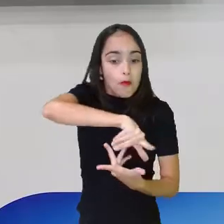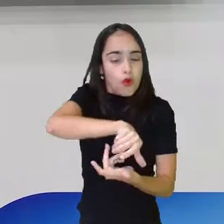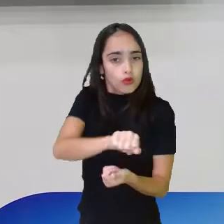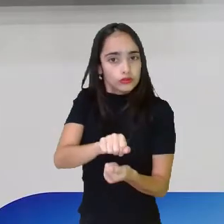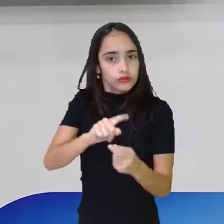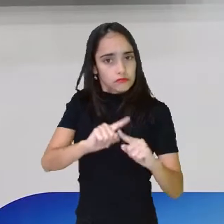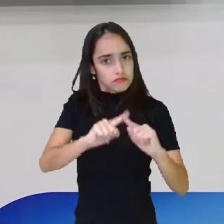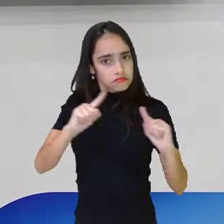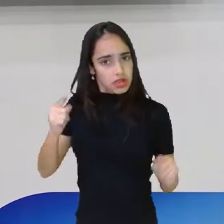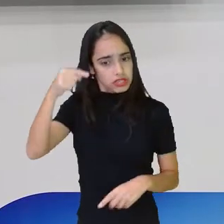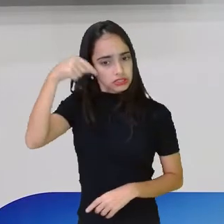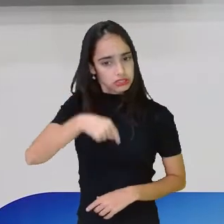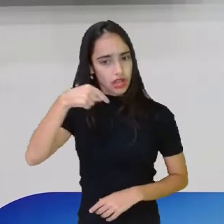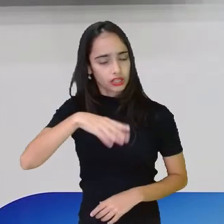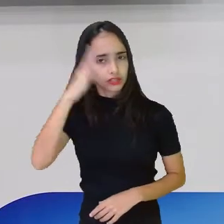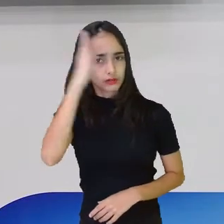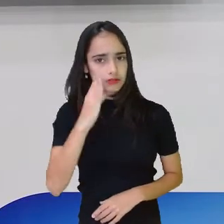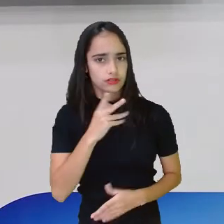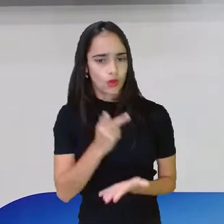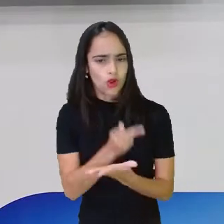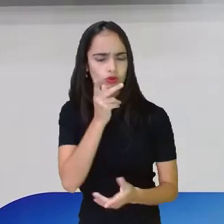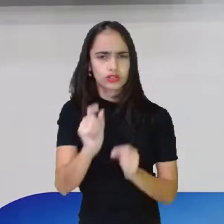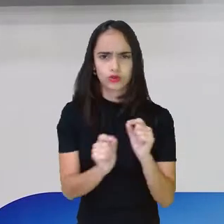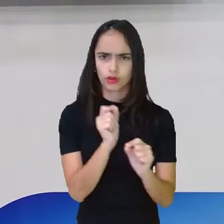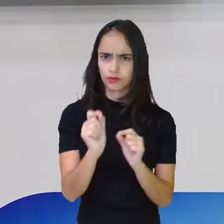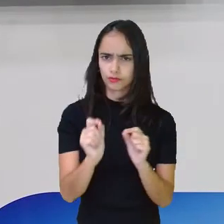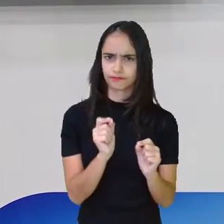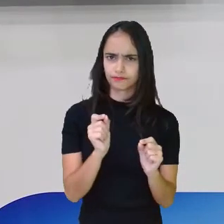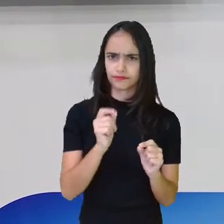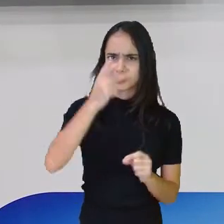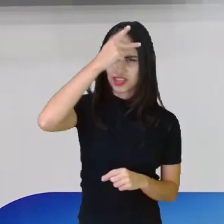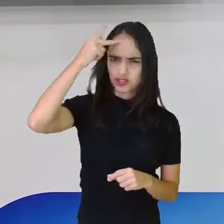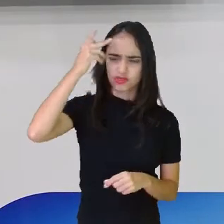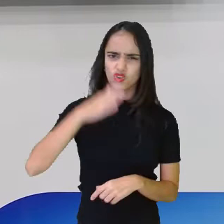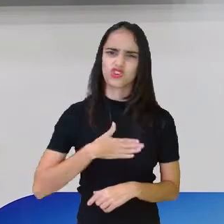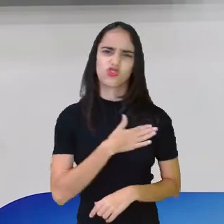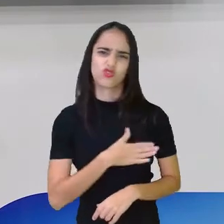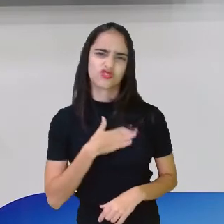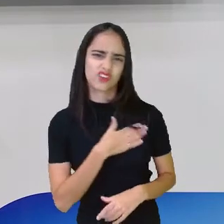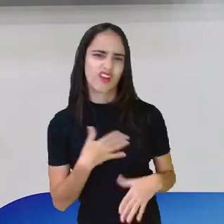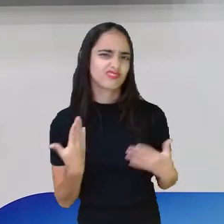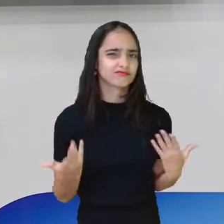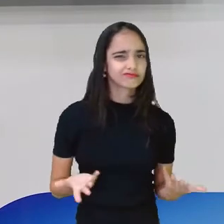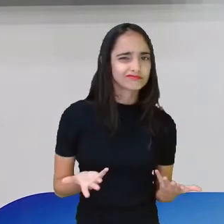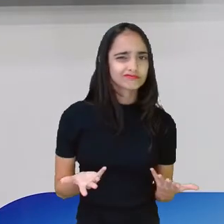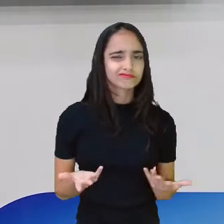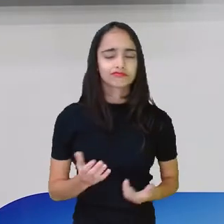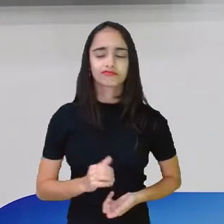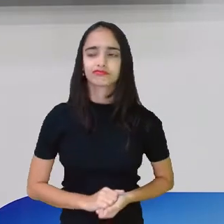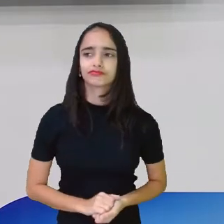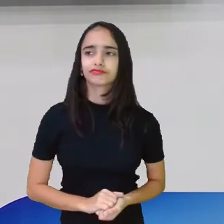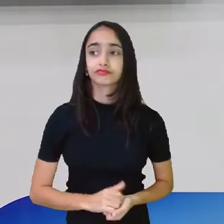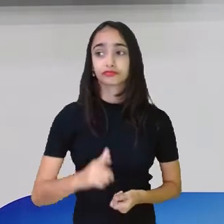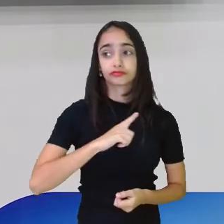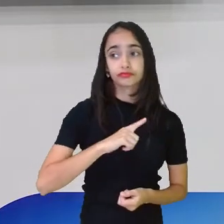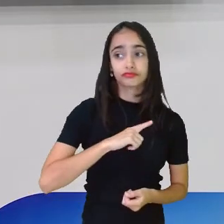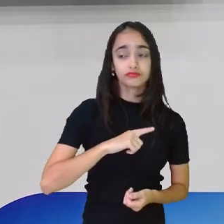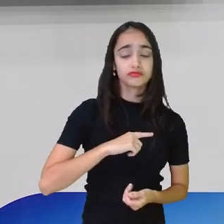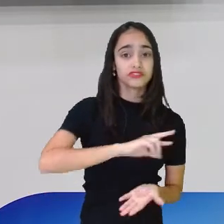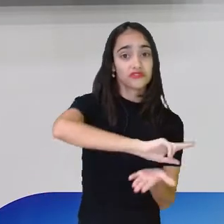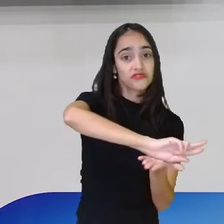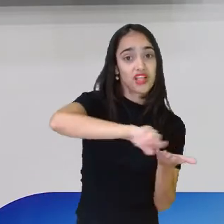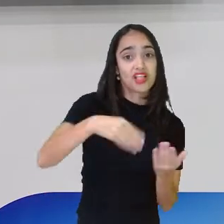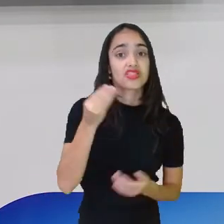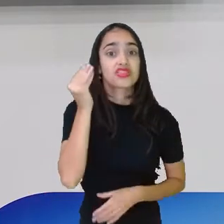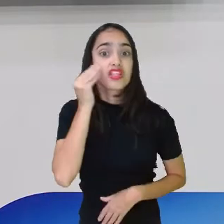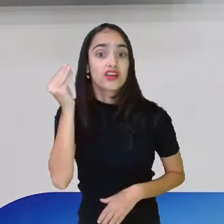O estava acontecendo aqui no Brasil? Será que as pessoas estavam satisfeitas? Olha só, houve várias tentativas de mudança.